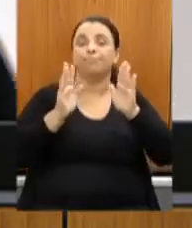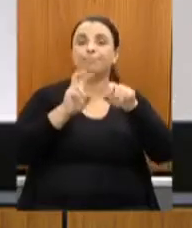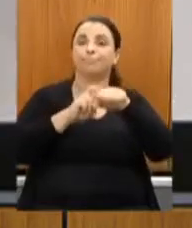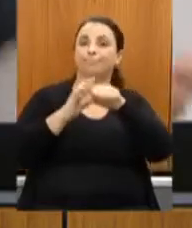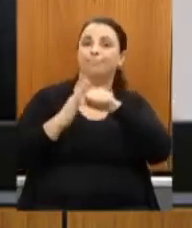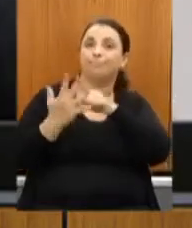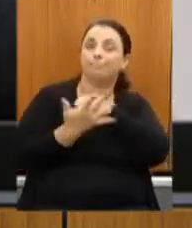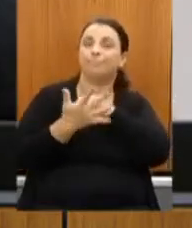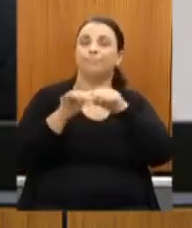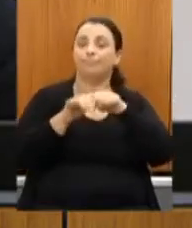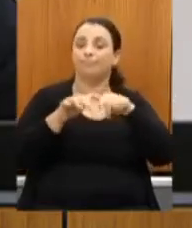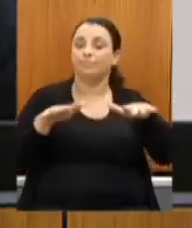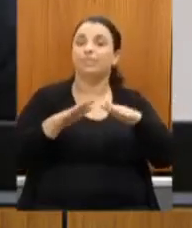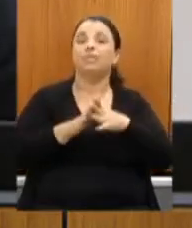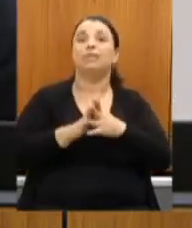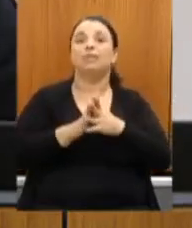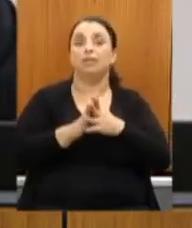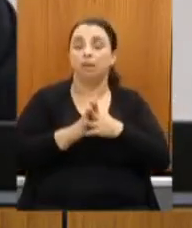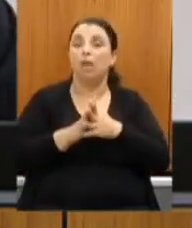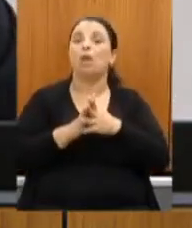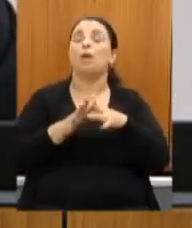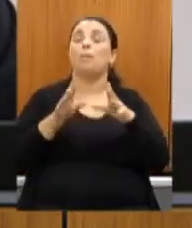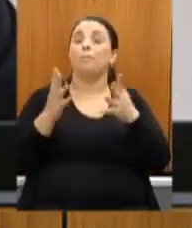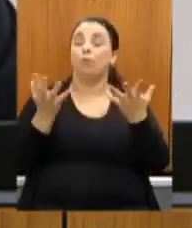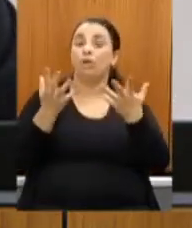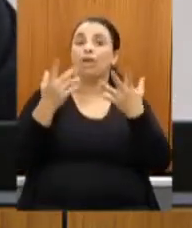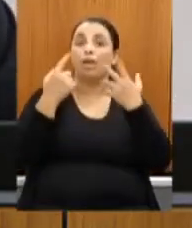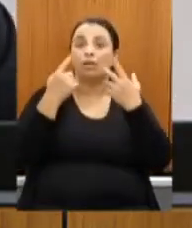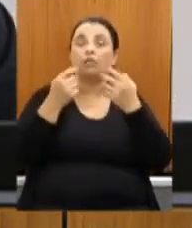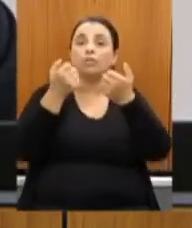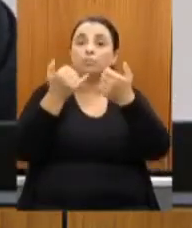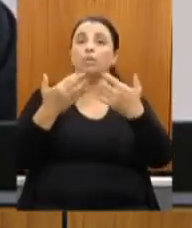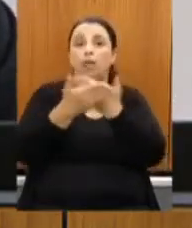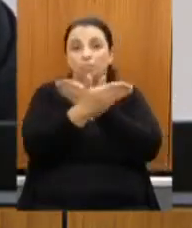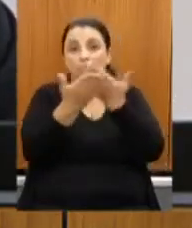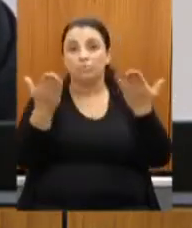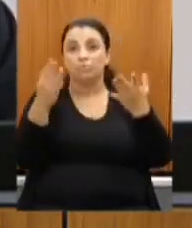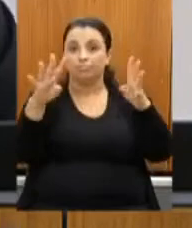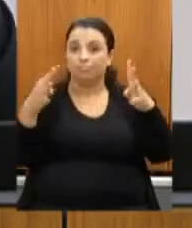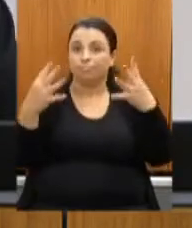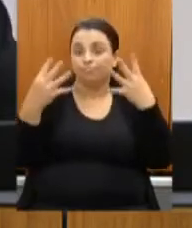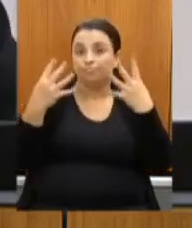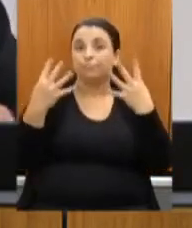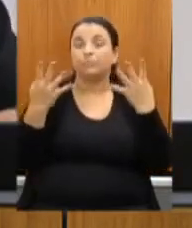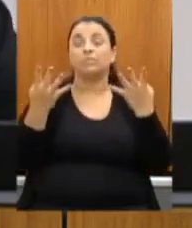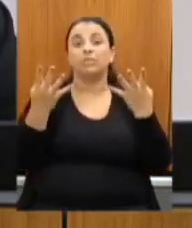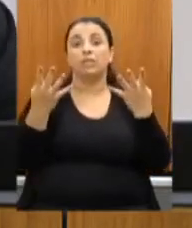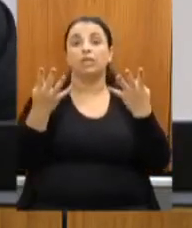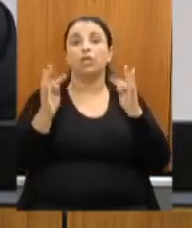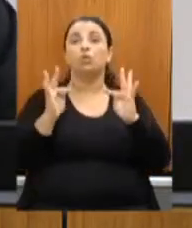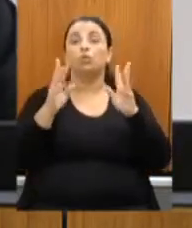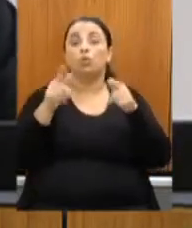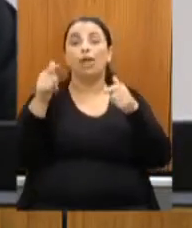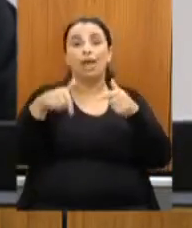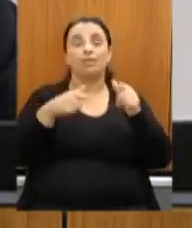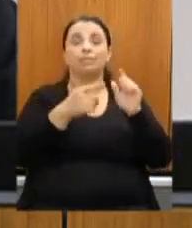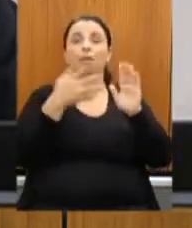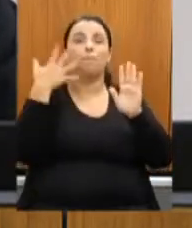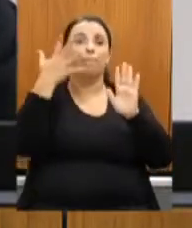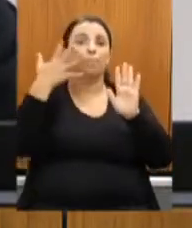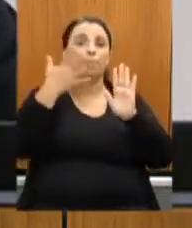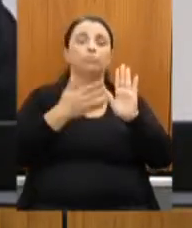quero aqui esclarecer também a todos os telespectadores, a todos aqueles que estão nos acompanhando, que toda essa apresentação